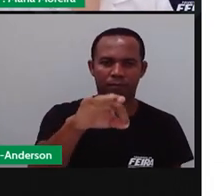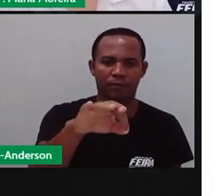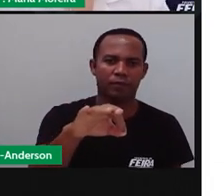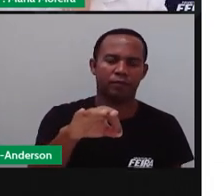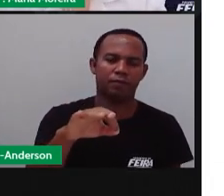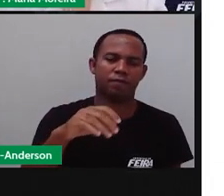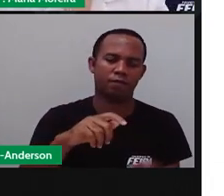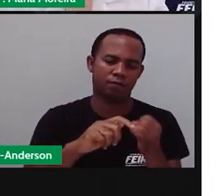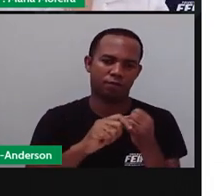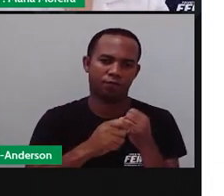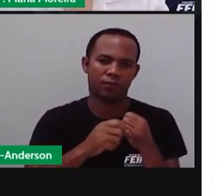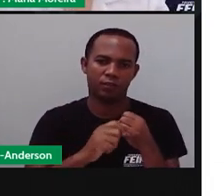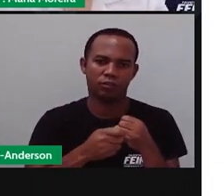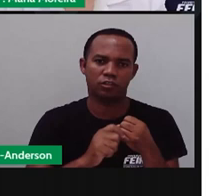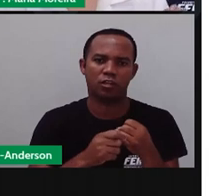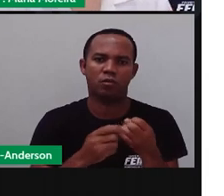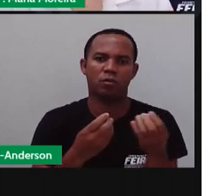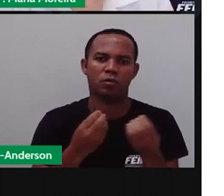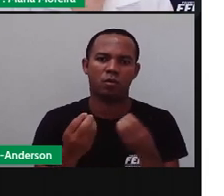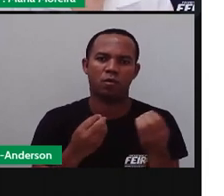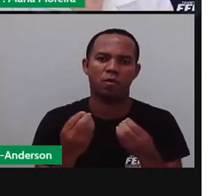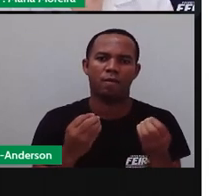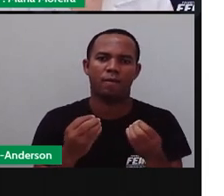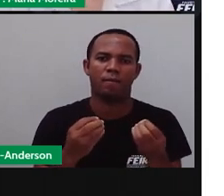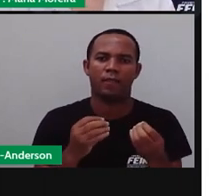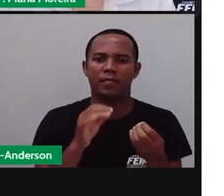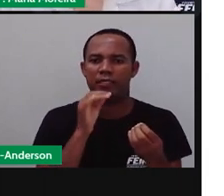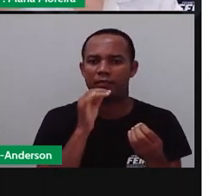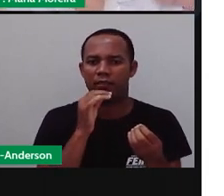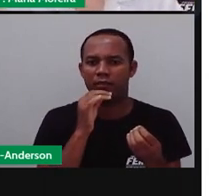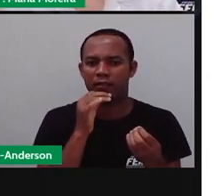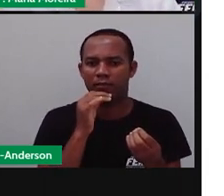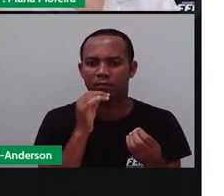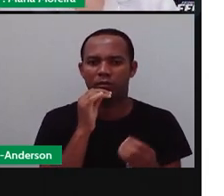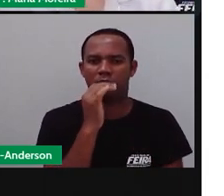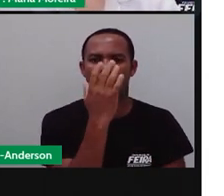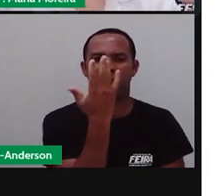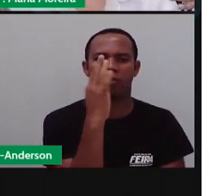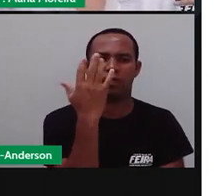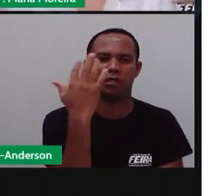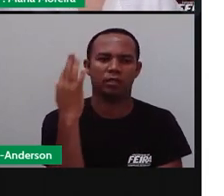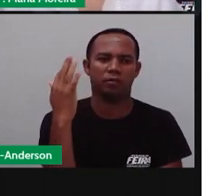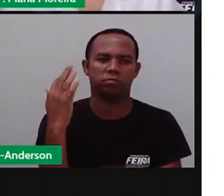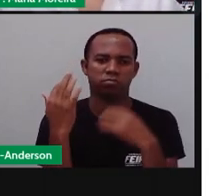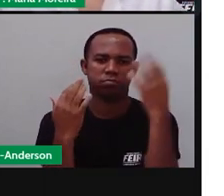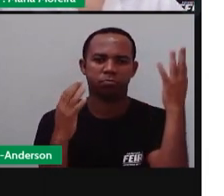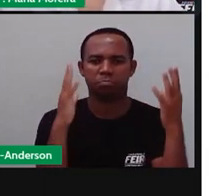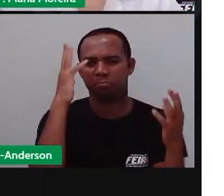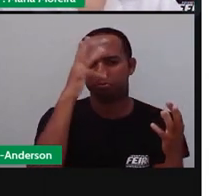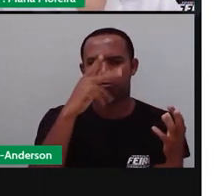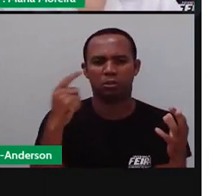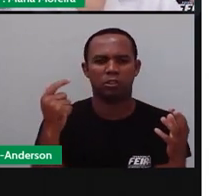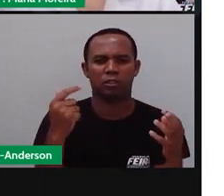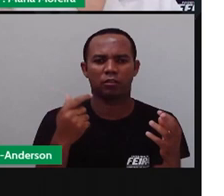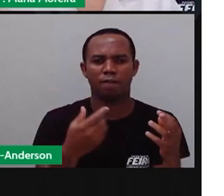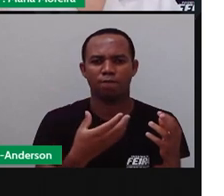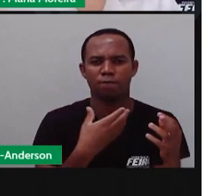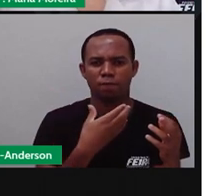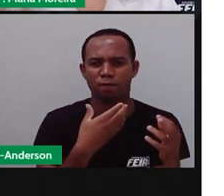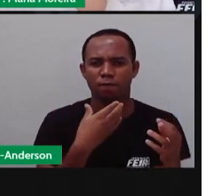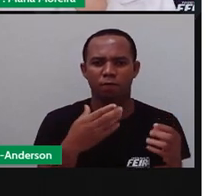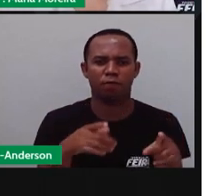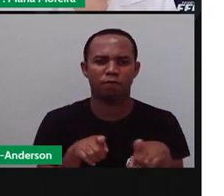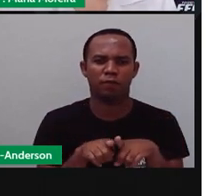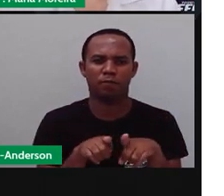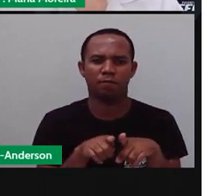como? Se o solo, ele é rico em nutrientes, eu vou ter uma planta, o quê? Vistosa, que vai dar frutos, ou